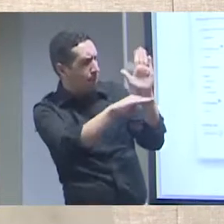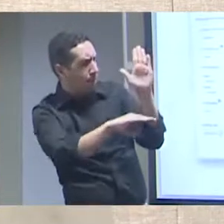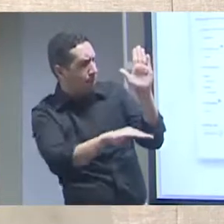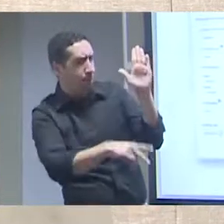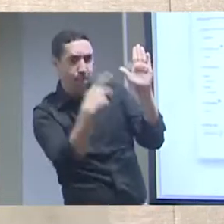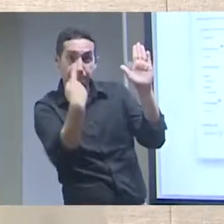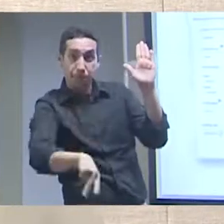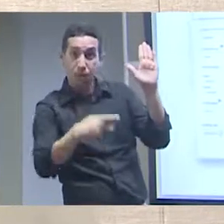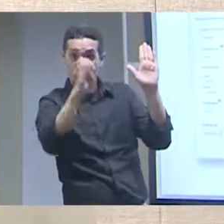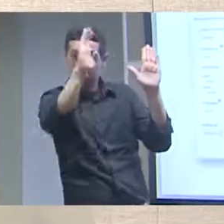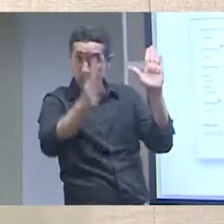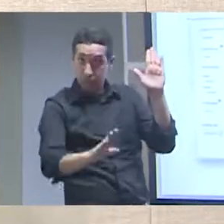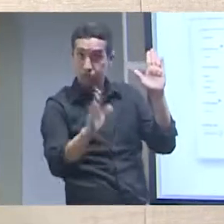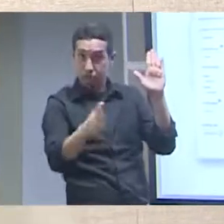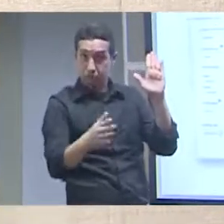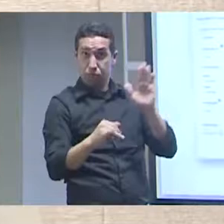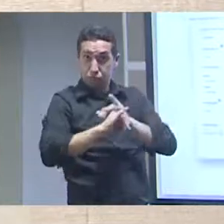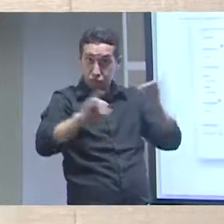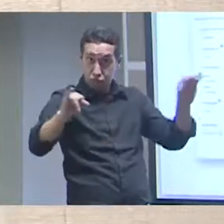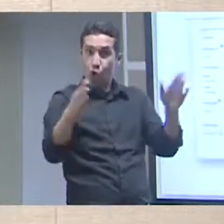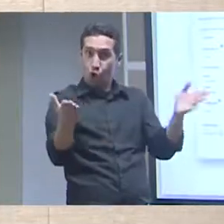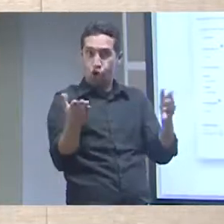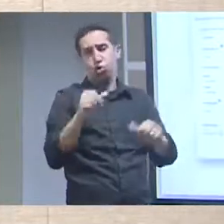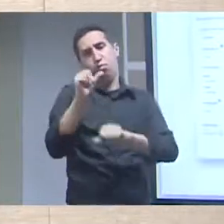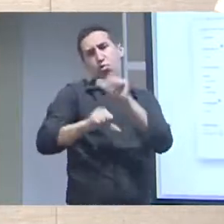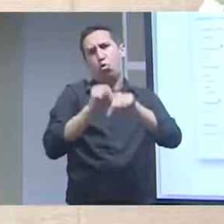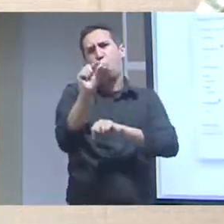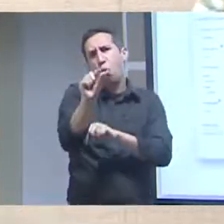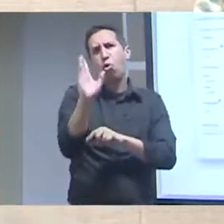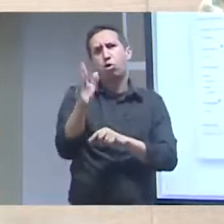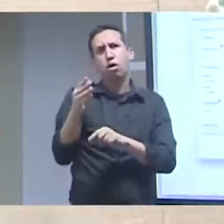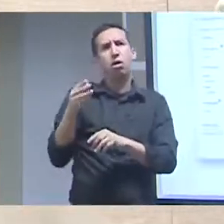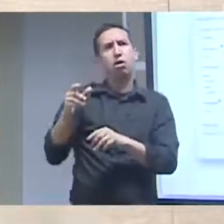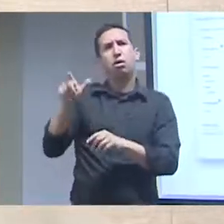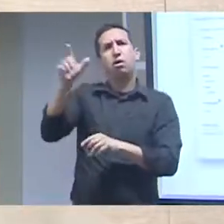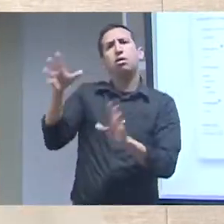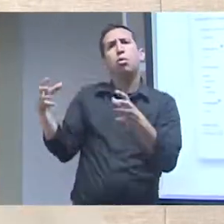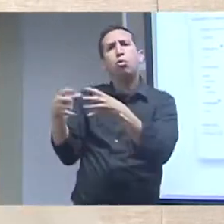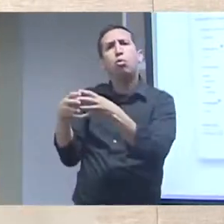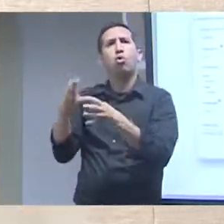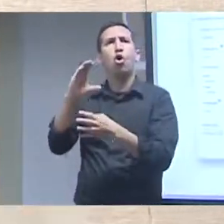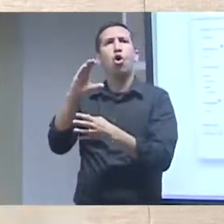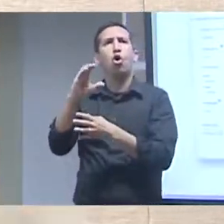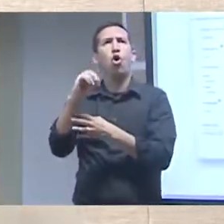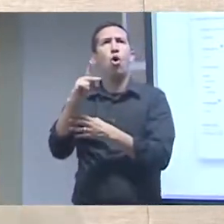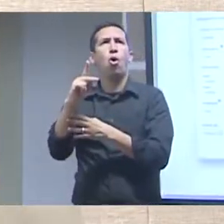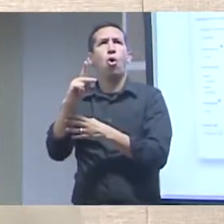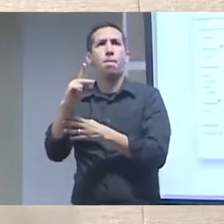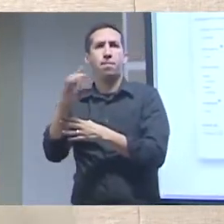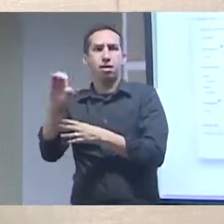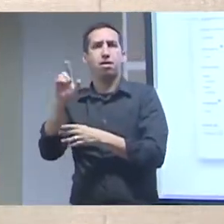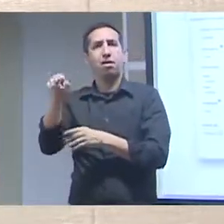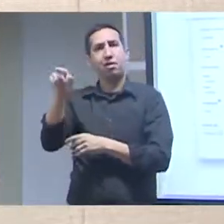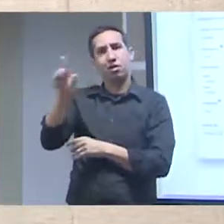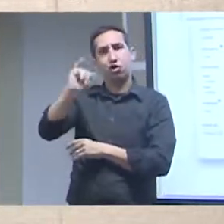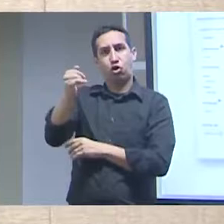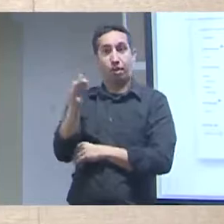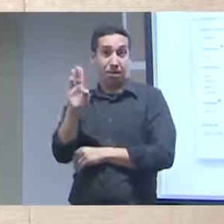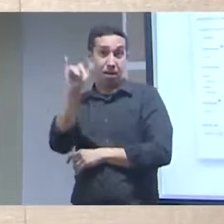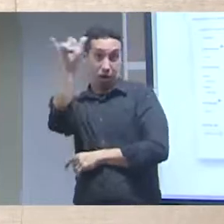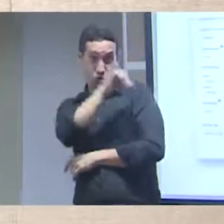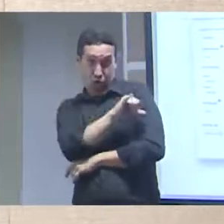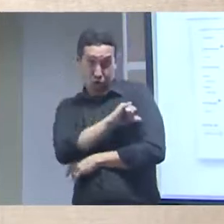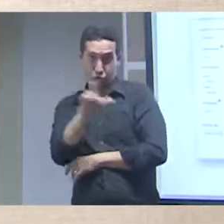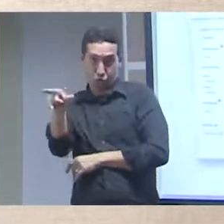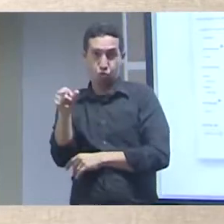utilizado ele foi modificado foi desenvolvido pelo pessoal da COP do Jardim Botânico do Rio de Janeiro e ele hoje é